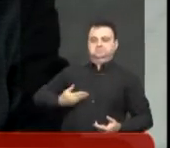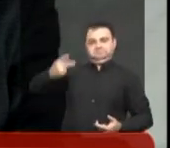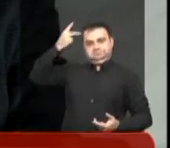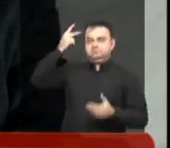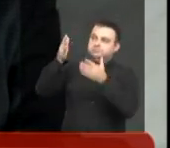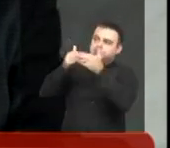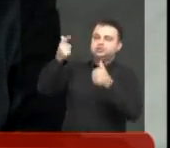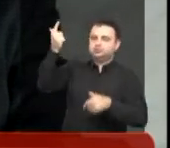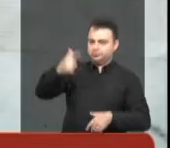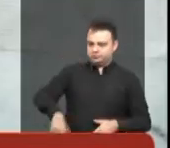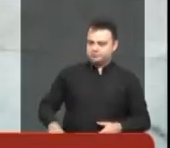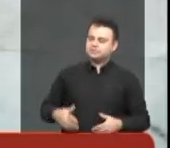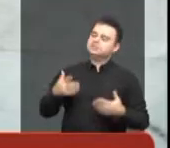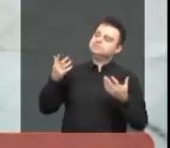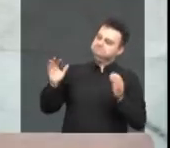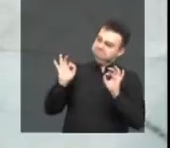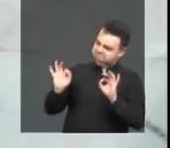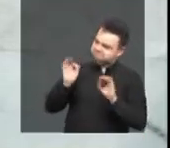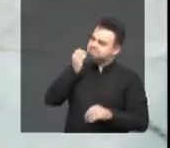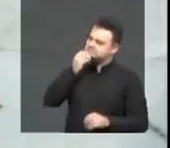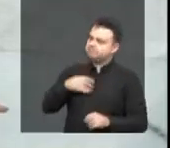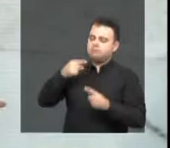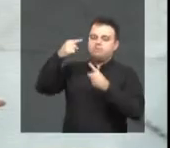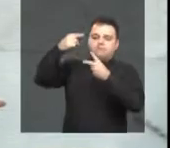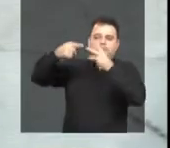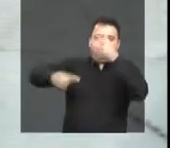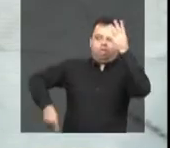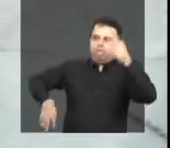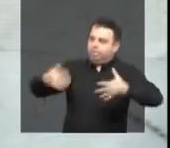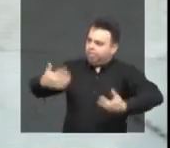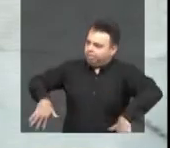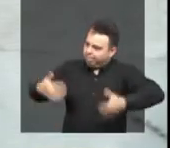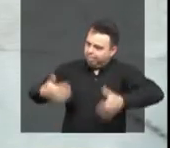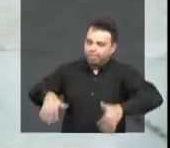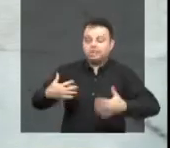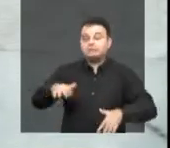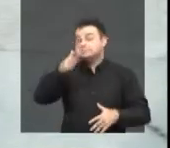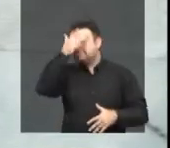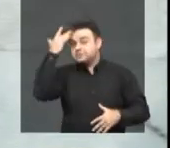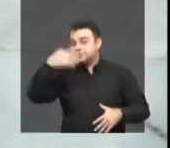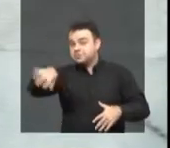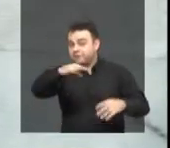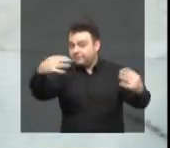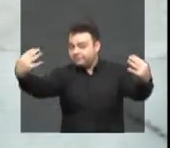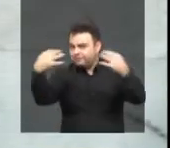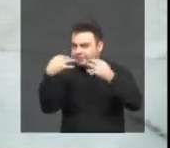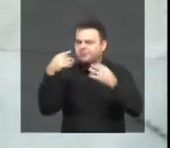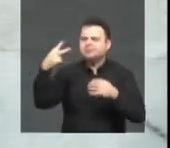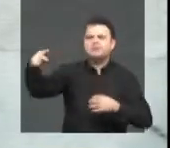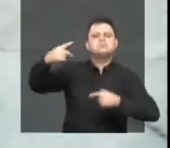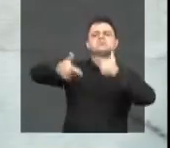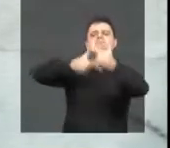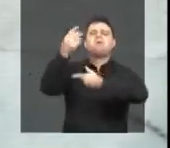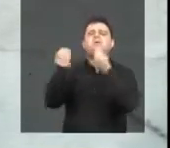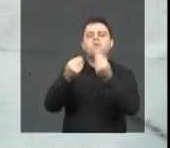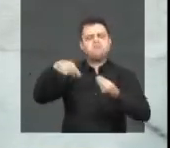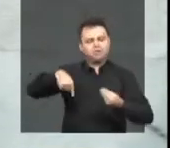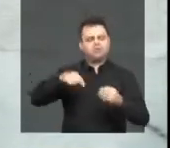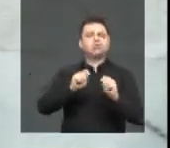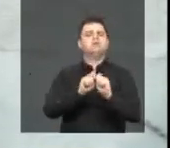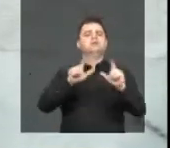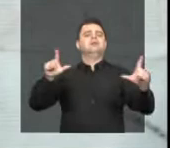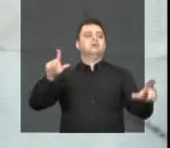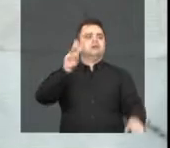recuperada também. Perfeito. Doutor Renato, a pauta é bastante extensa. Eu reforço o convite para o nosso telespectador para que acesse o site